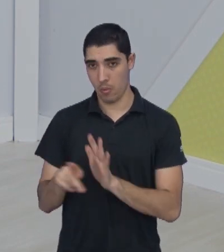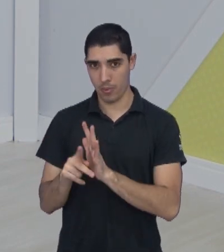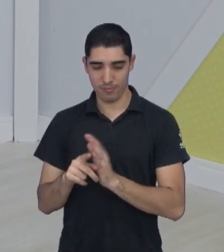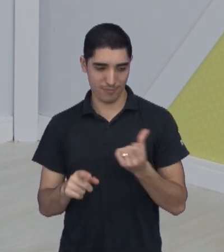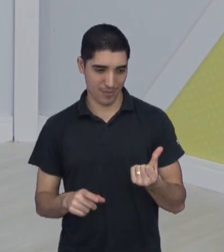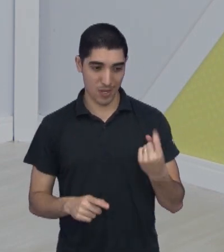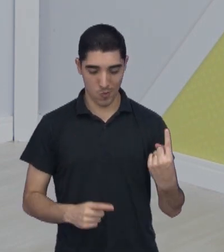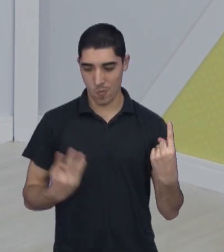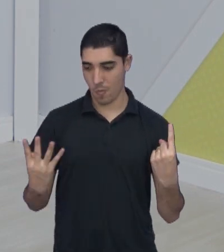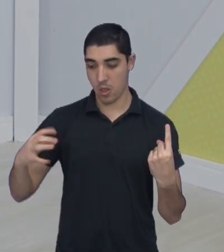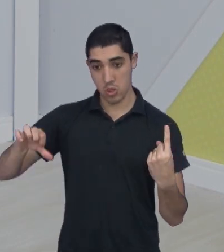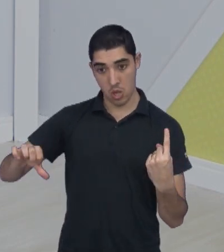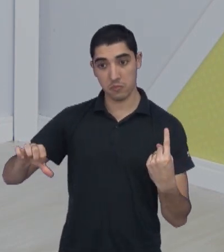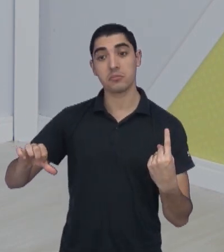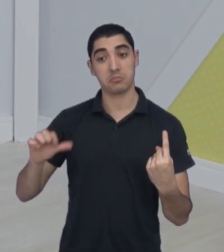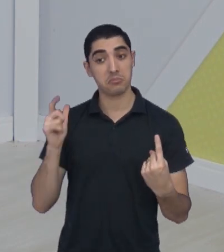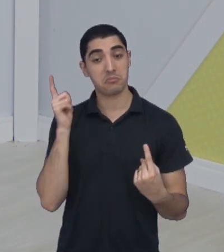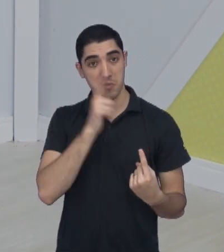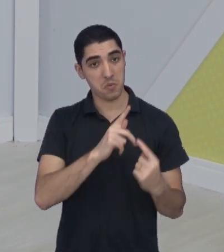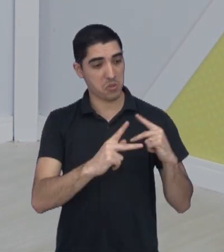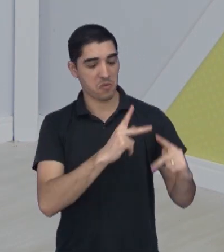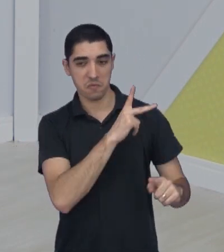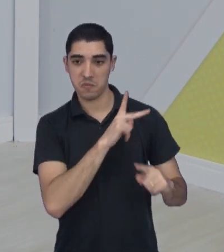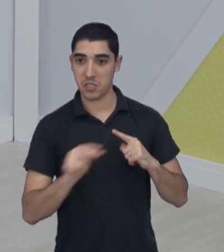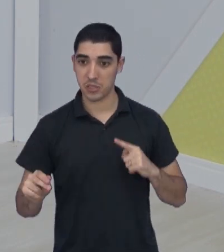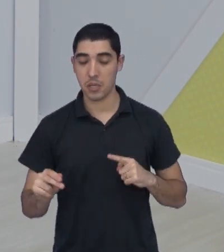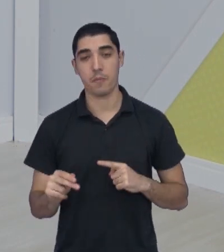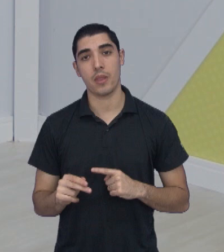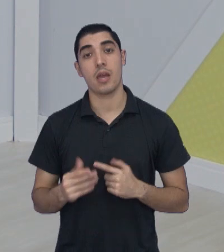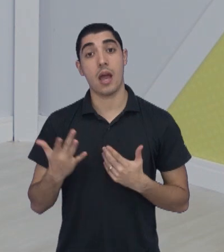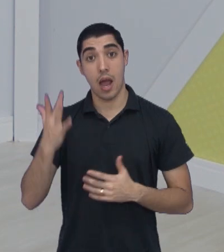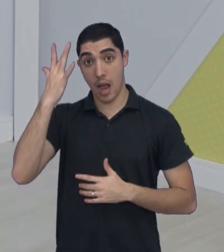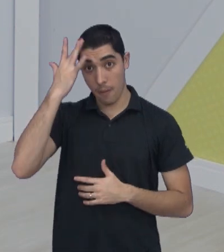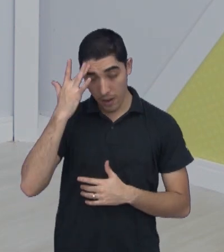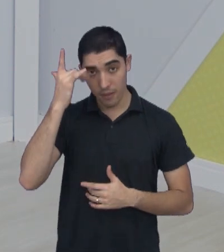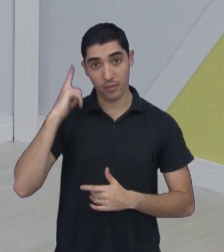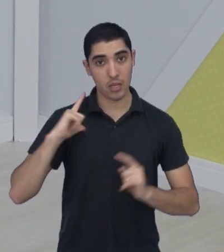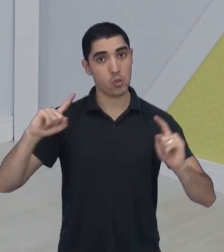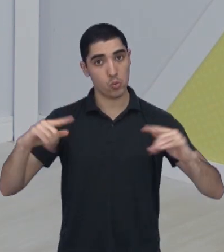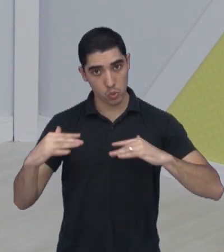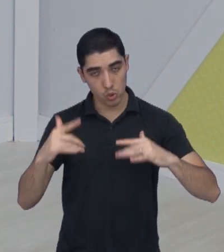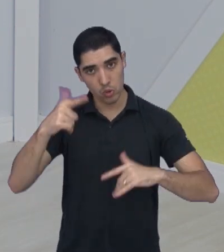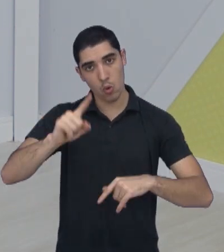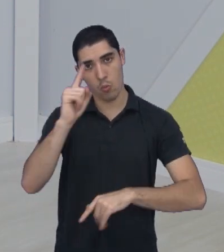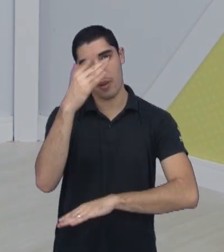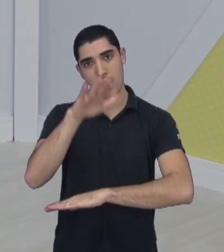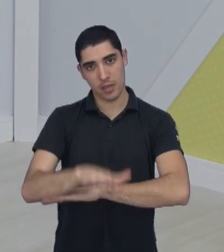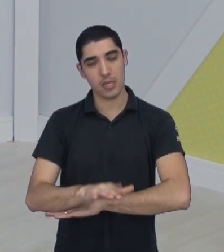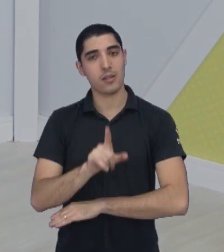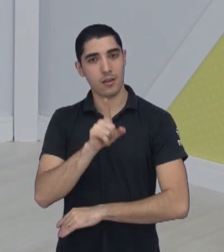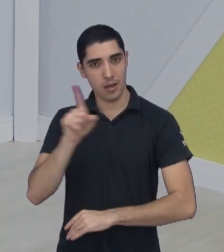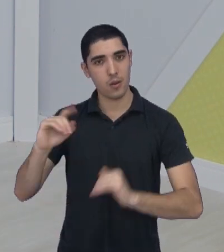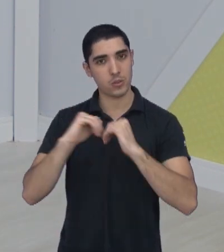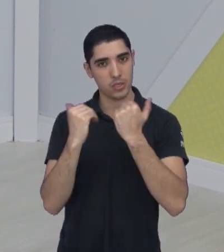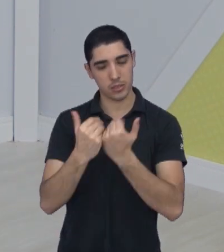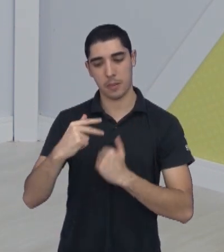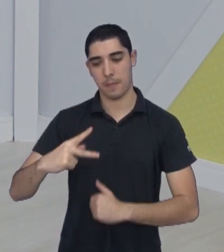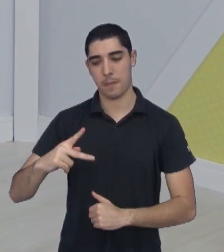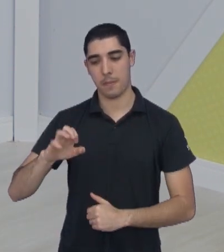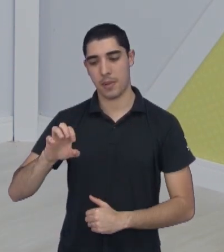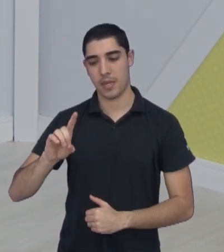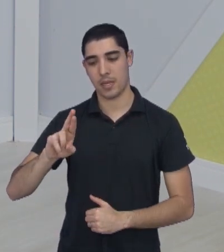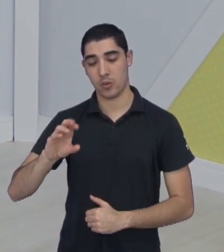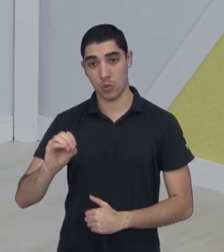vitória em três jogos na competição. Amanhã o time volta à quadra a uma da tarde justamente no ginásio Pedrocão para enfrentar as